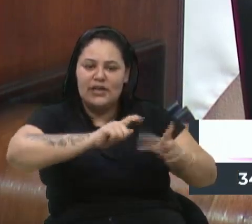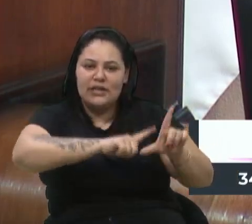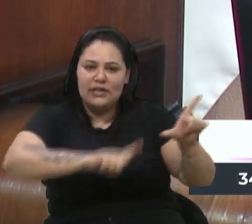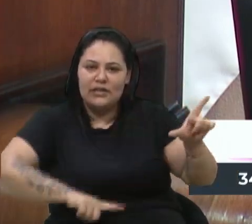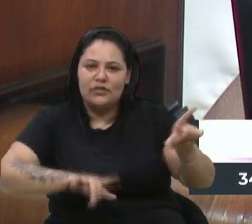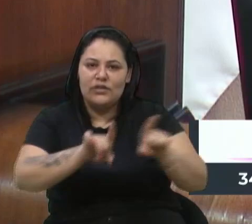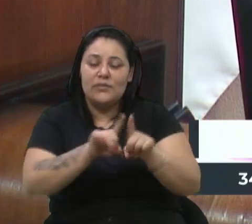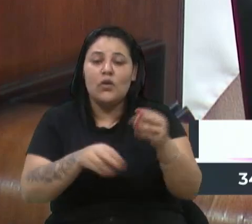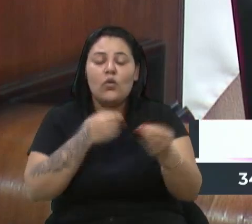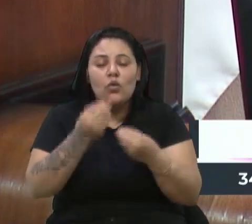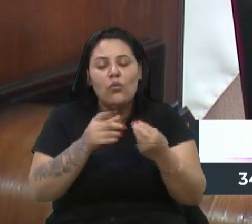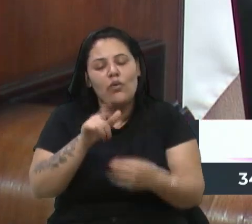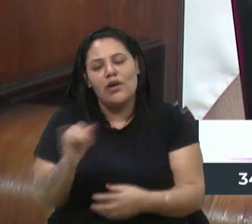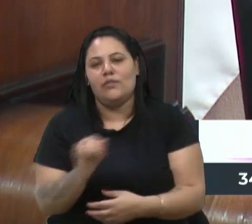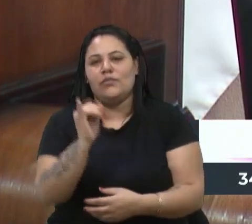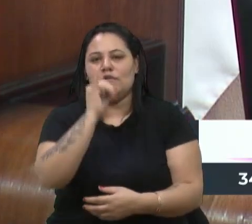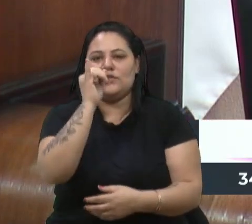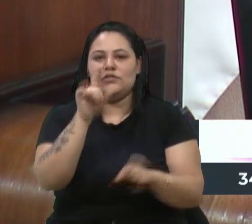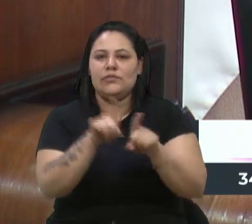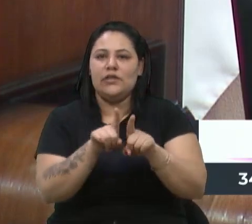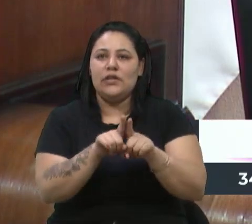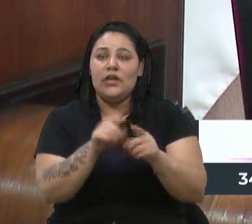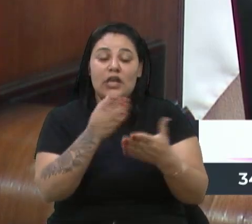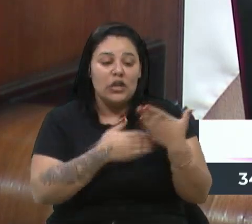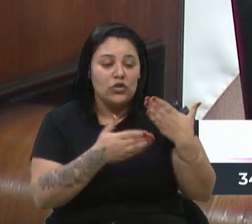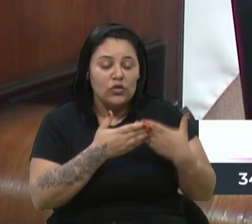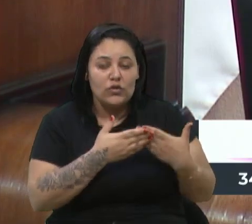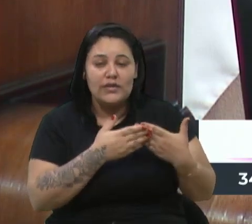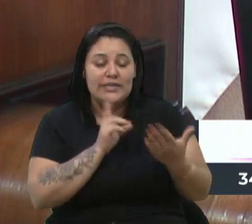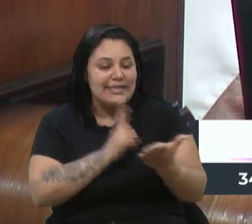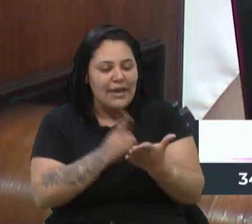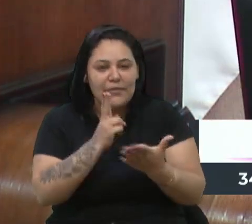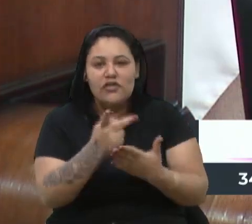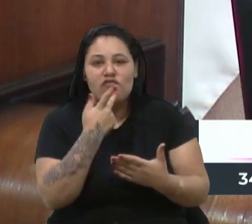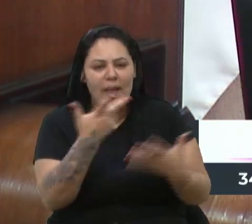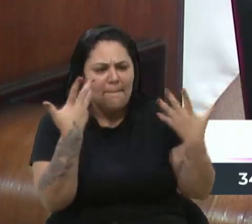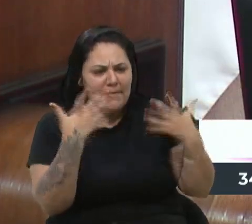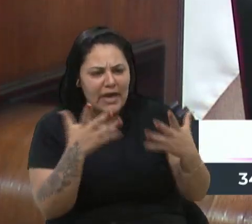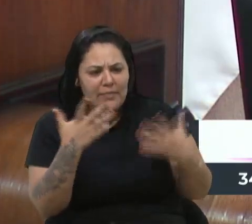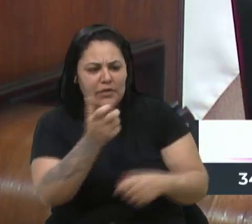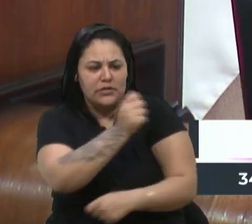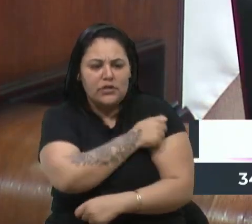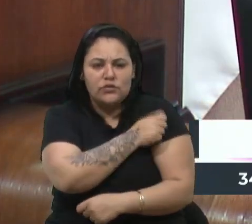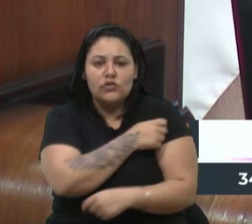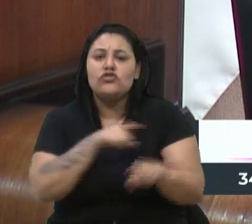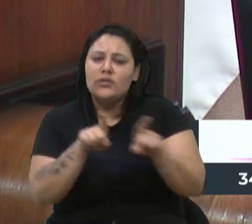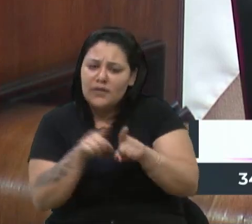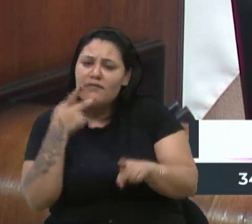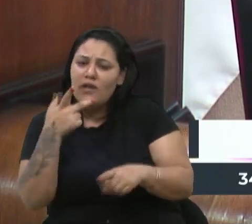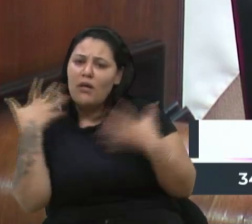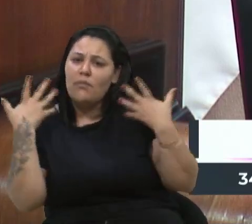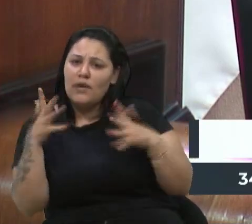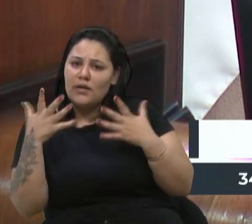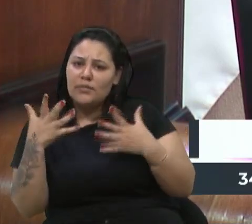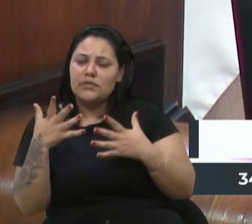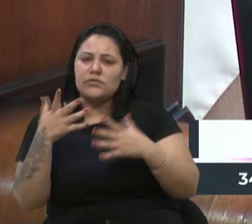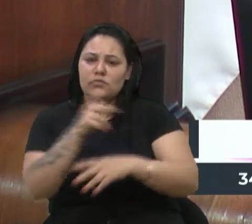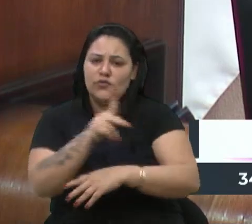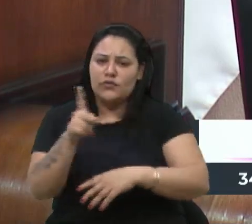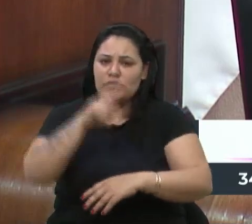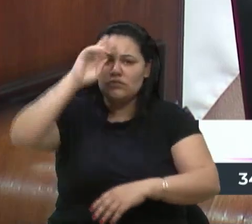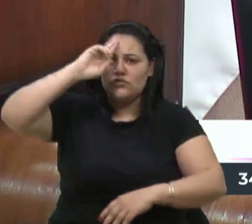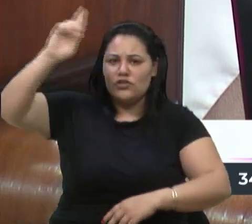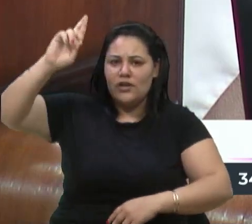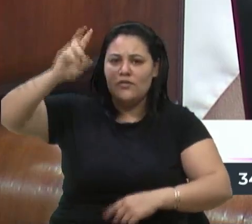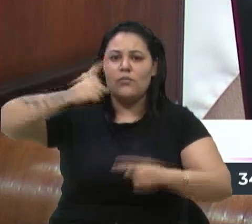Então, como é importante, e toda vez que a gente elogia os alunos, nesse caso, a gente também está elogiando os professores, a direção, porque